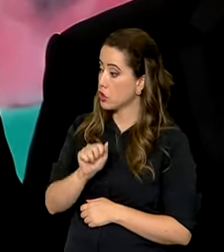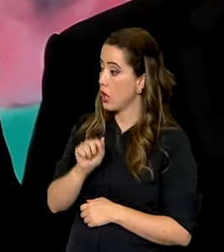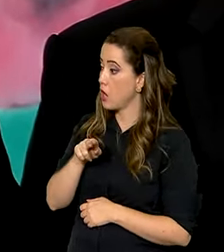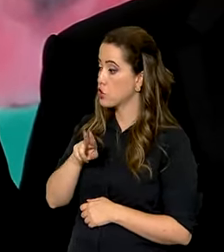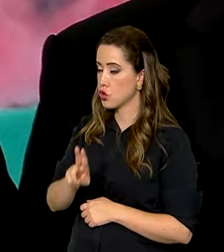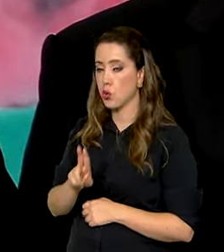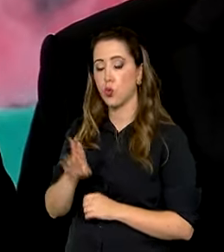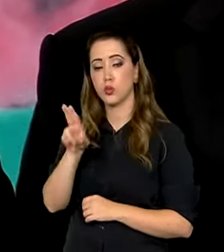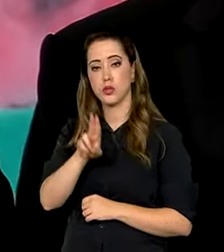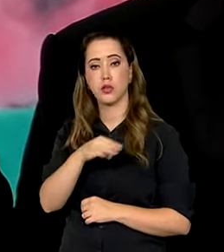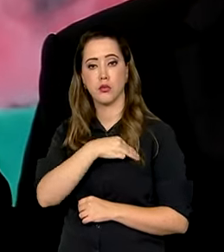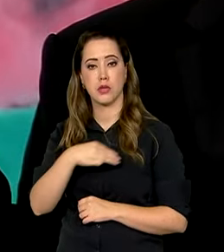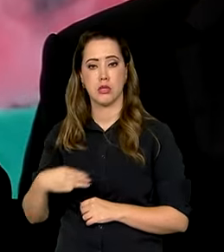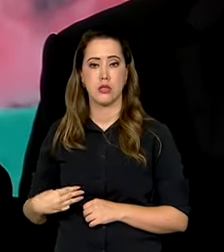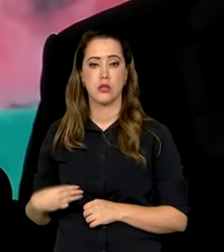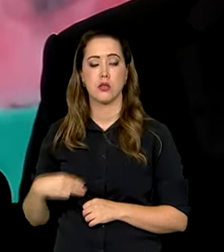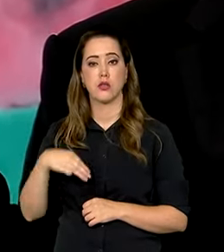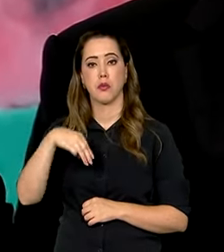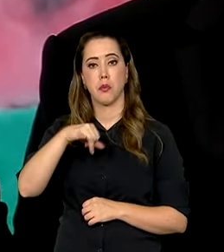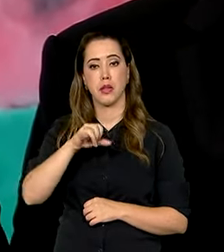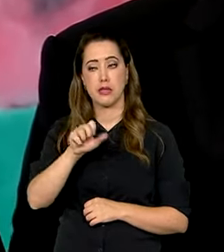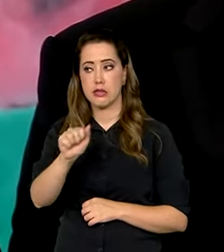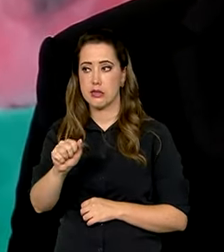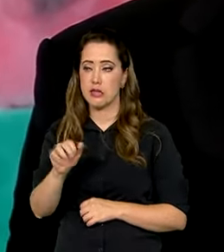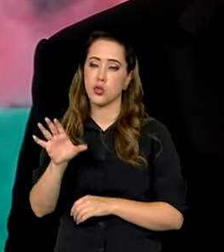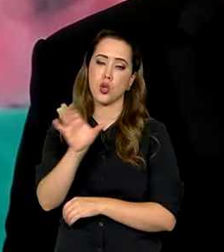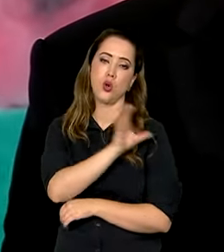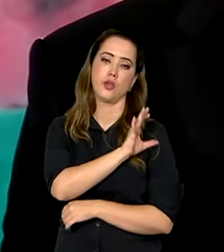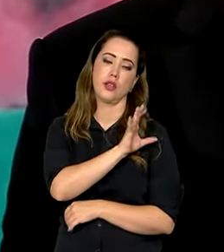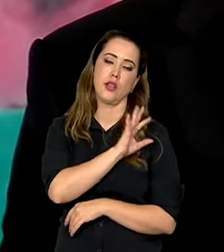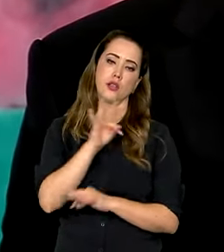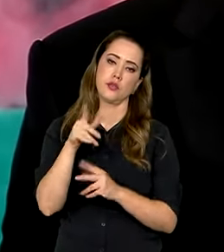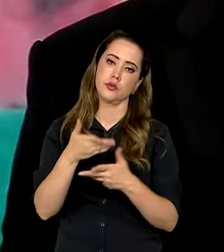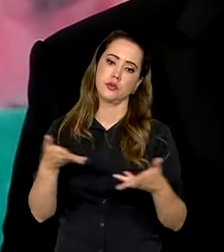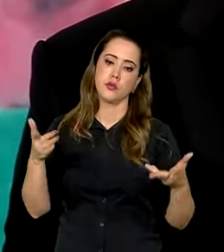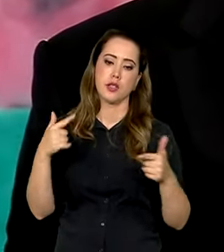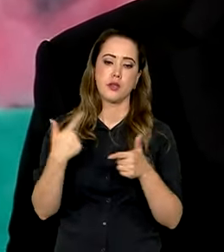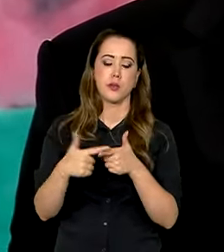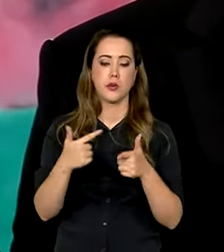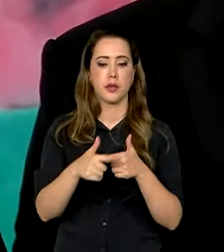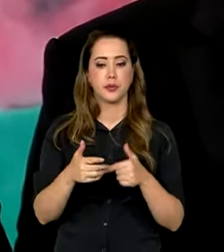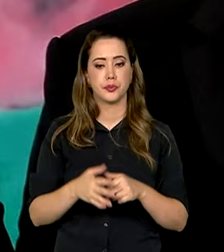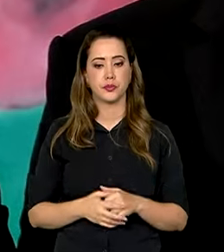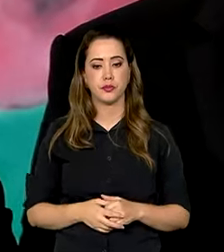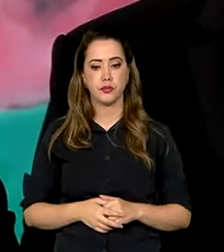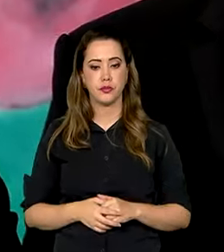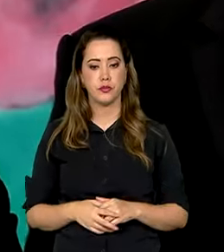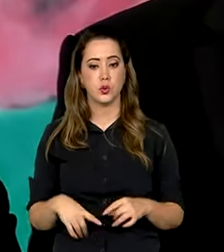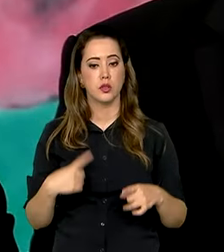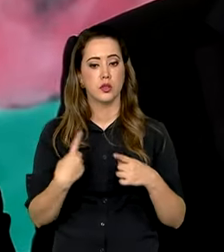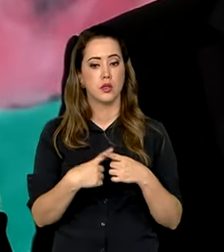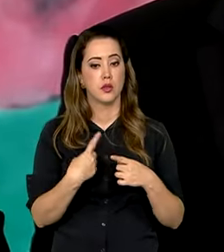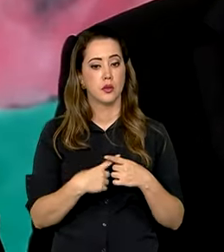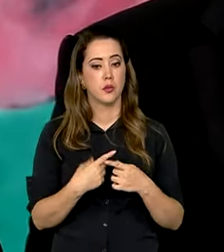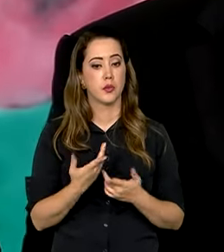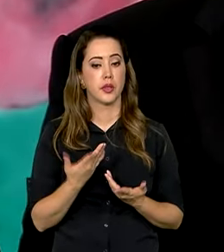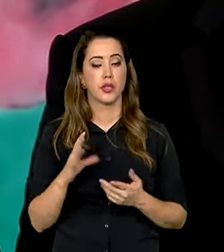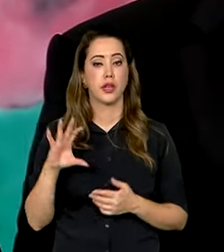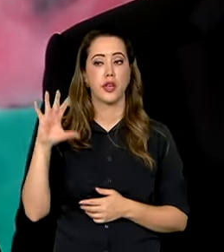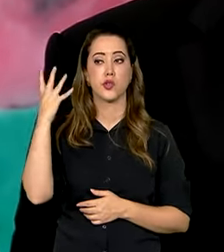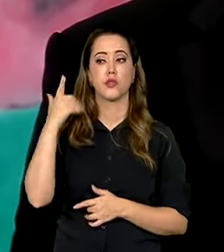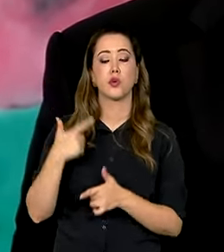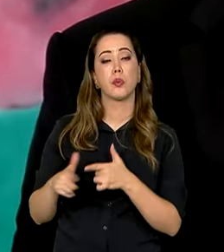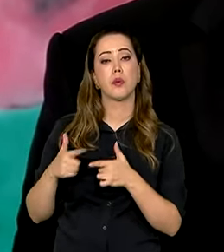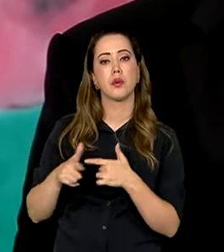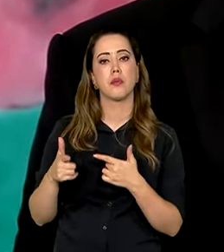ministro Messias, coordene toda essa situação, porque tem dado solução